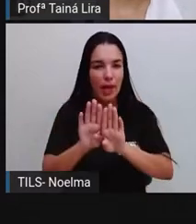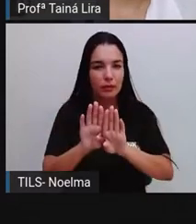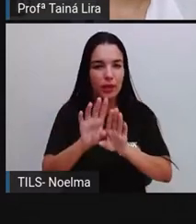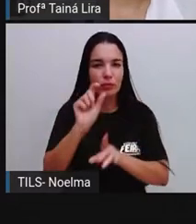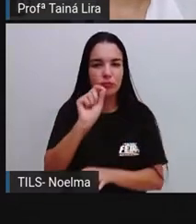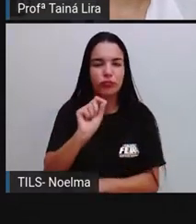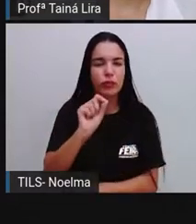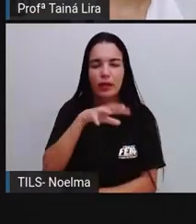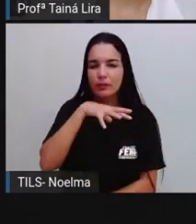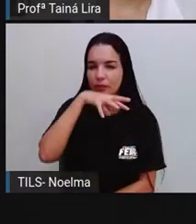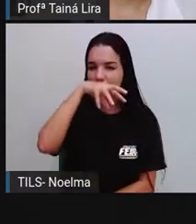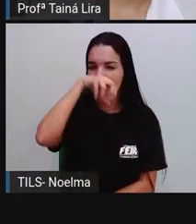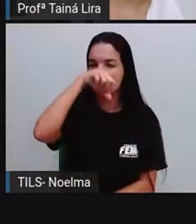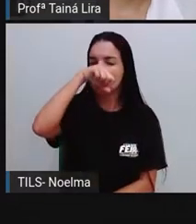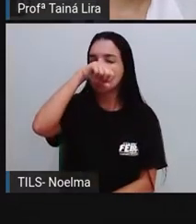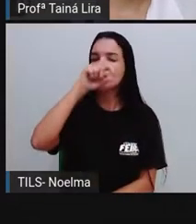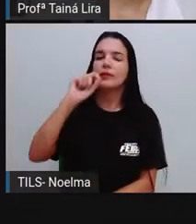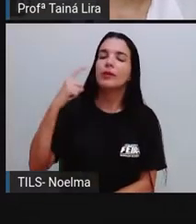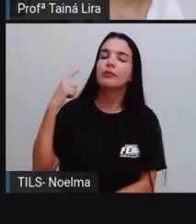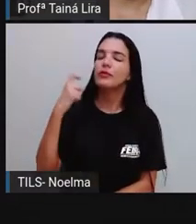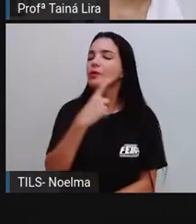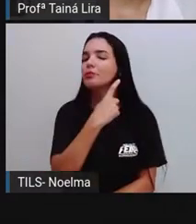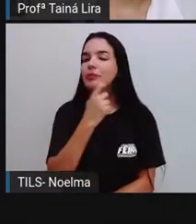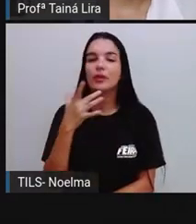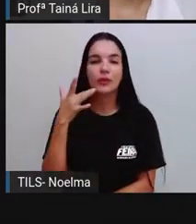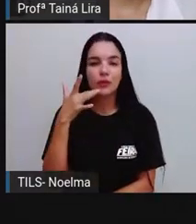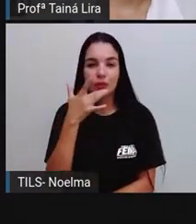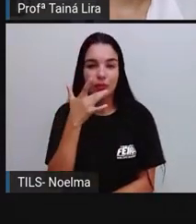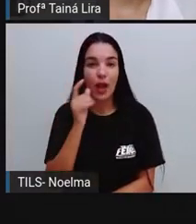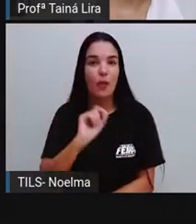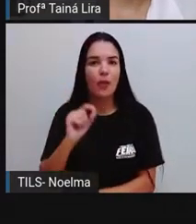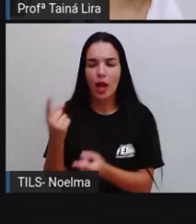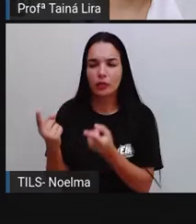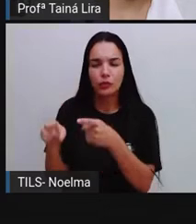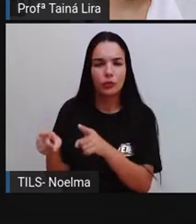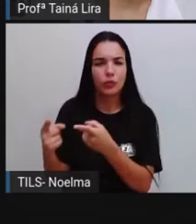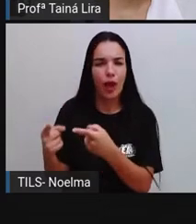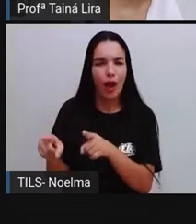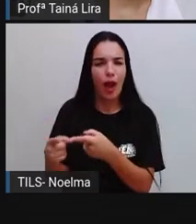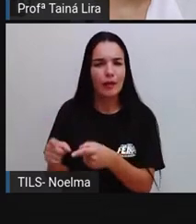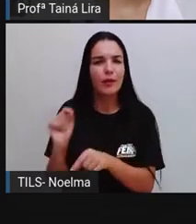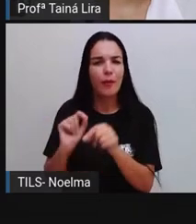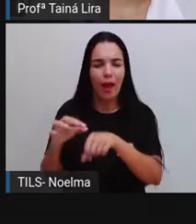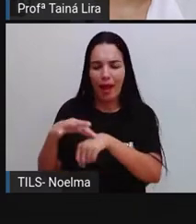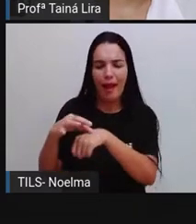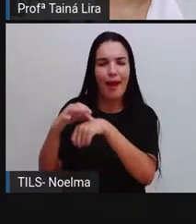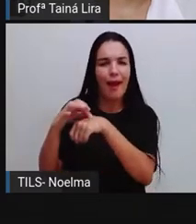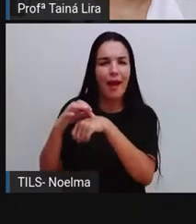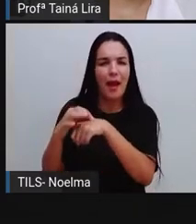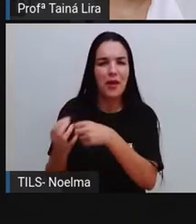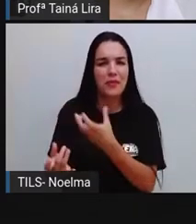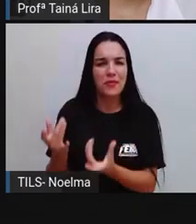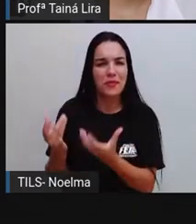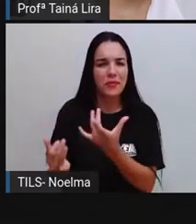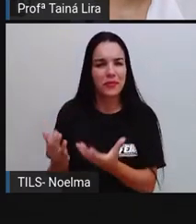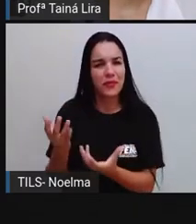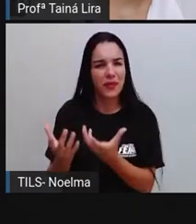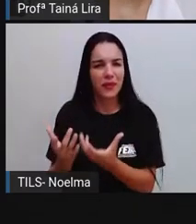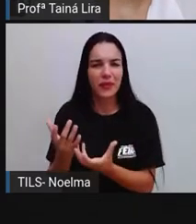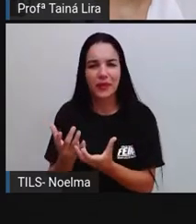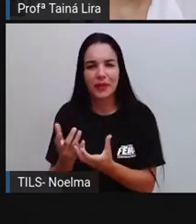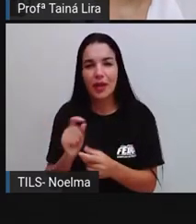Cheiroso é perfume gostoso, Churrasco é carne na brasa, Chiclete é goma de mascar,